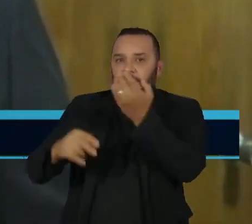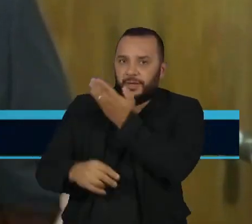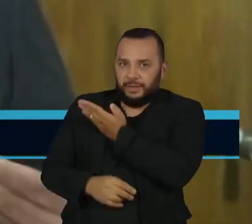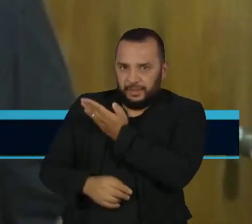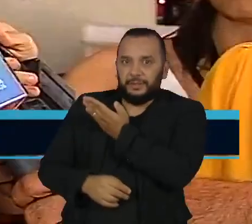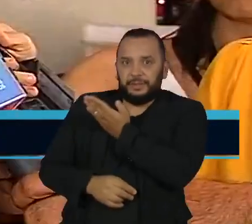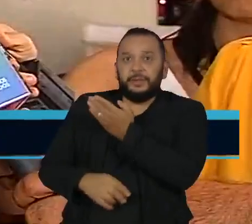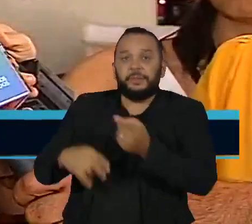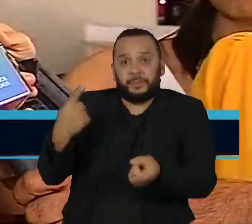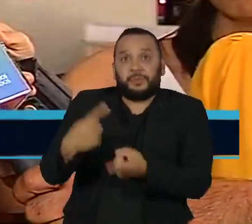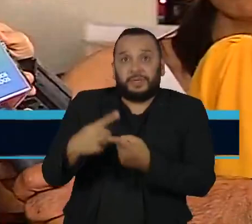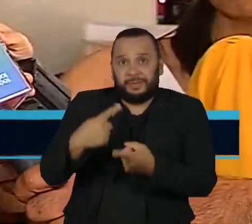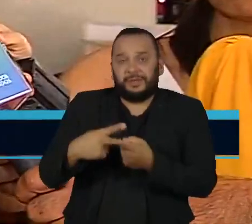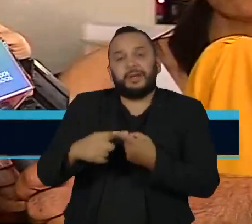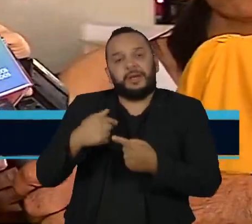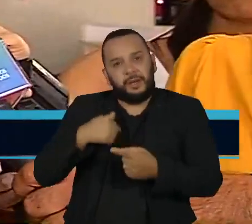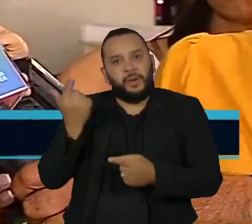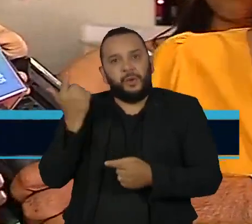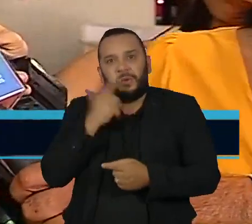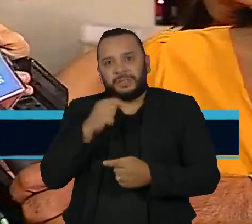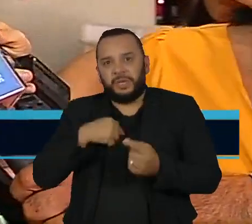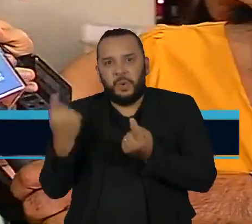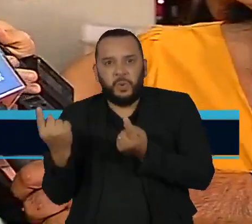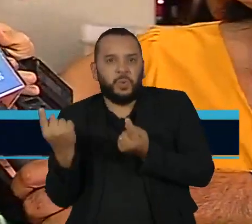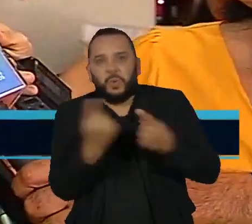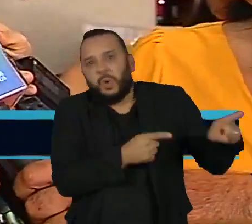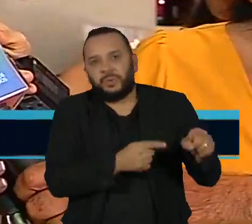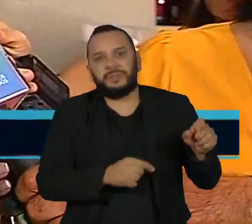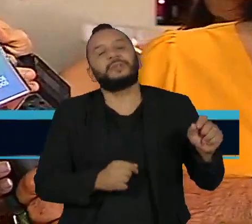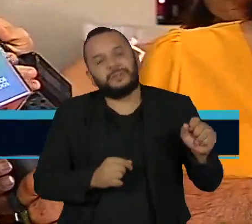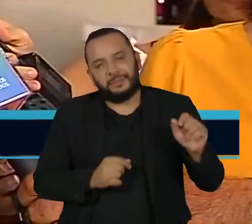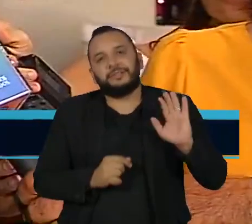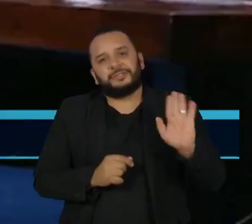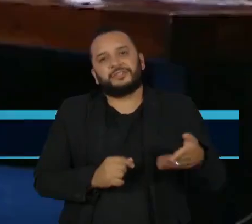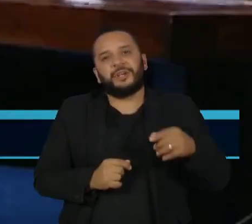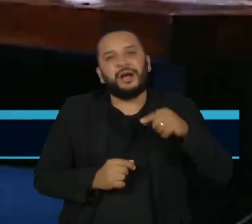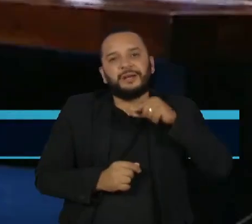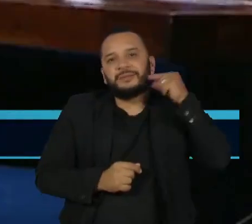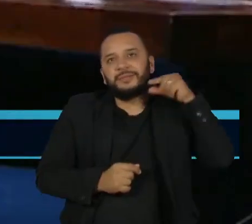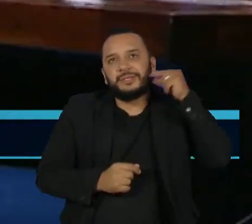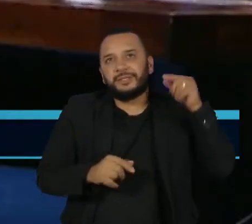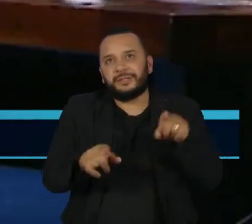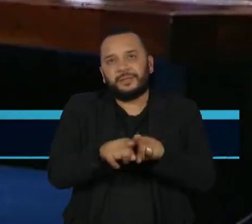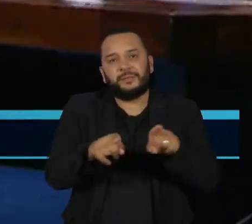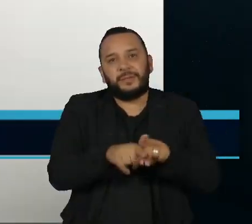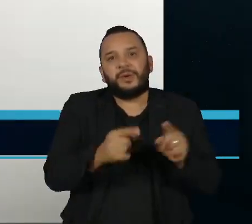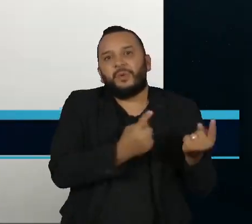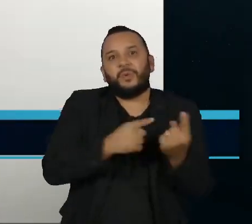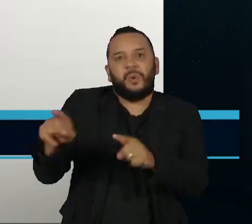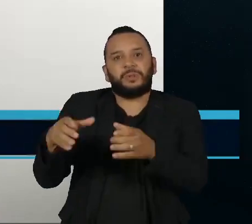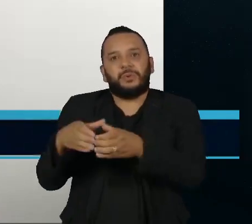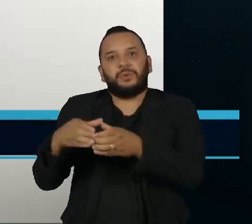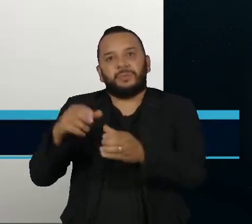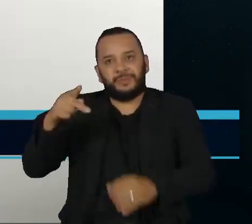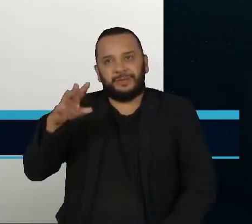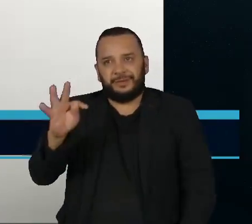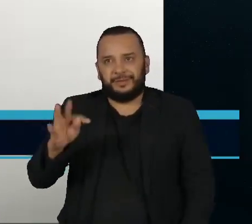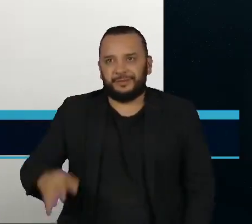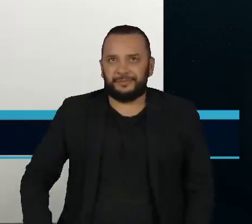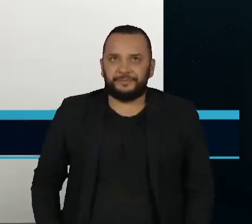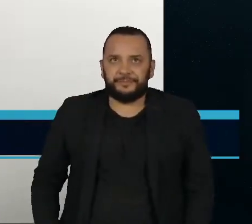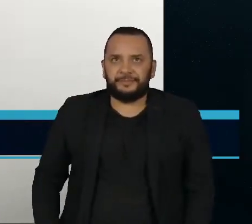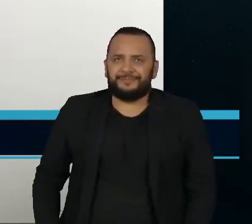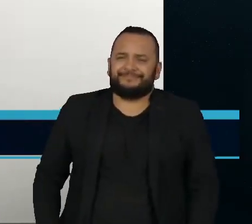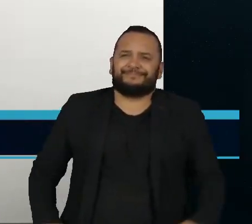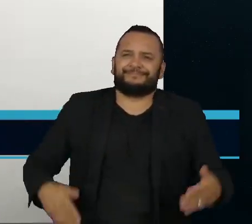conseguiu derrubar a resistência do presidente da Câmara dos Deputados, Arthur Lira, e da bancada do PT. Eu acho que a falta de